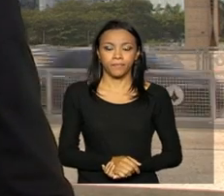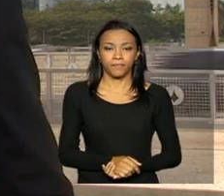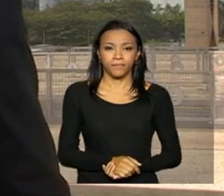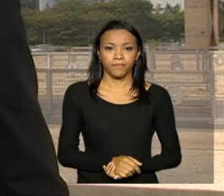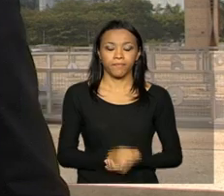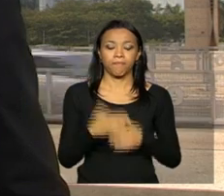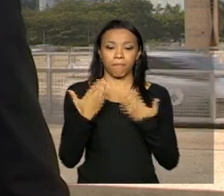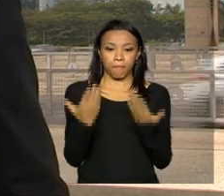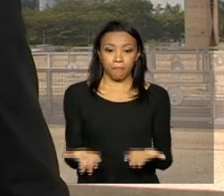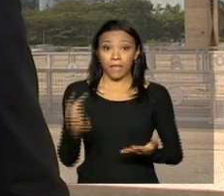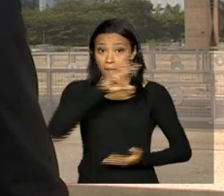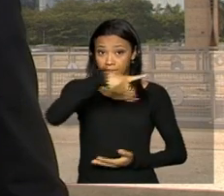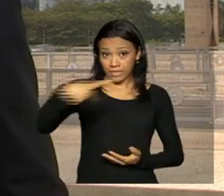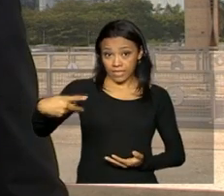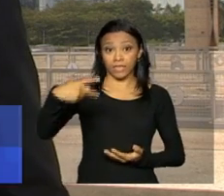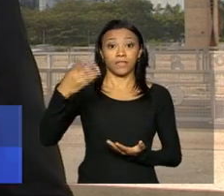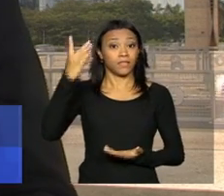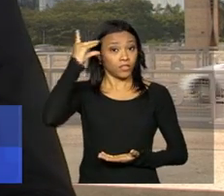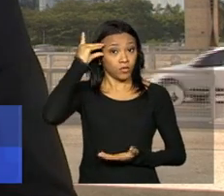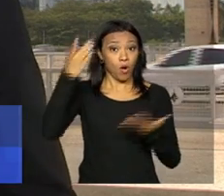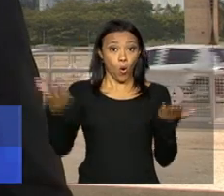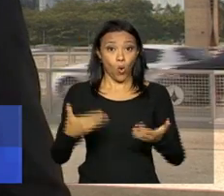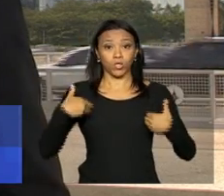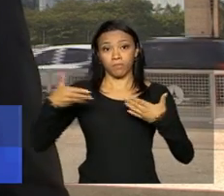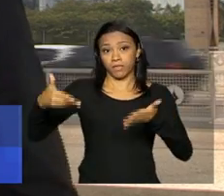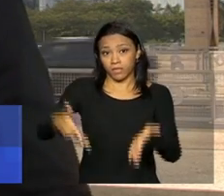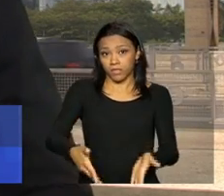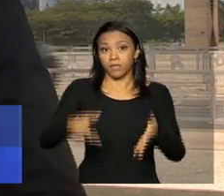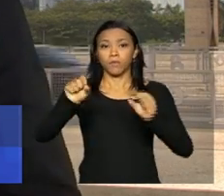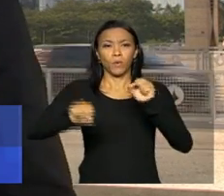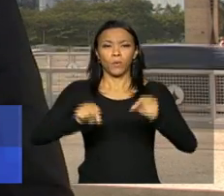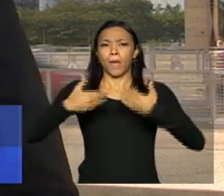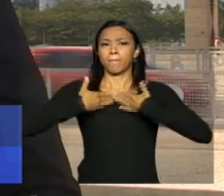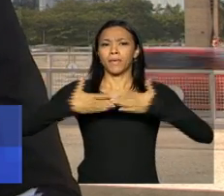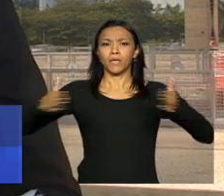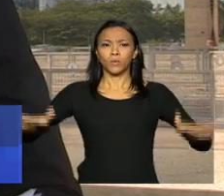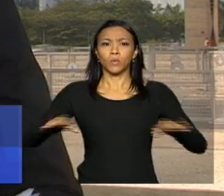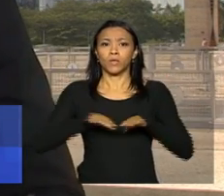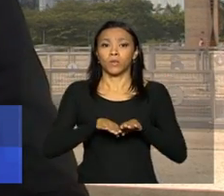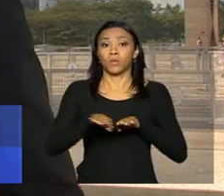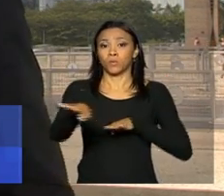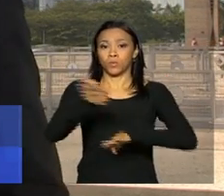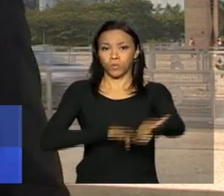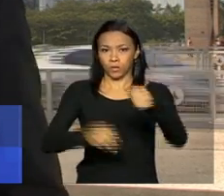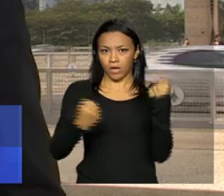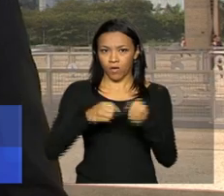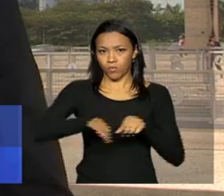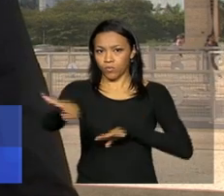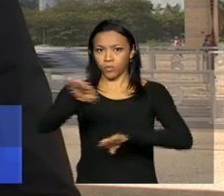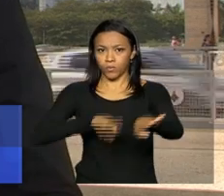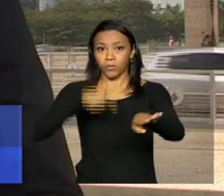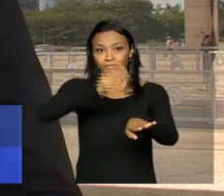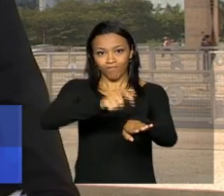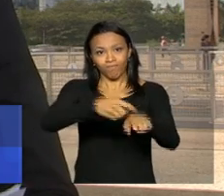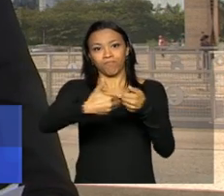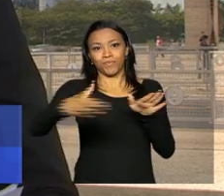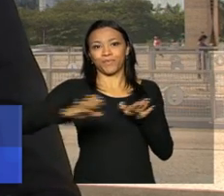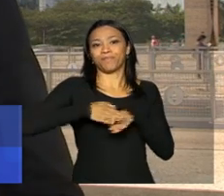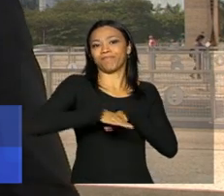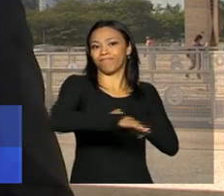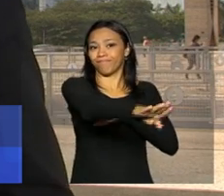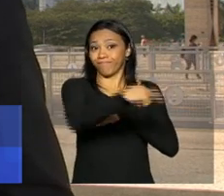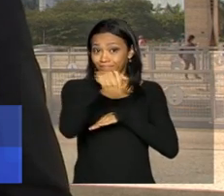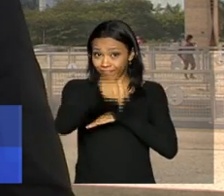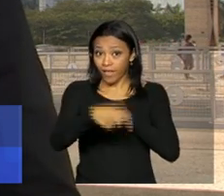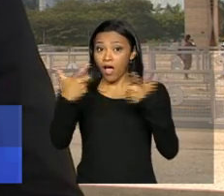A presidenta Dilma Rousseff participa hoje da cerimônia de abertura do tráfego da Via Mangue, em Recife. A nova avenida